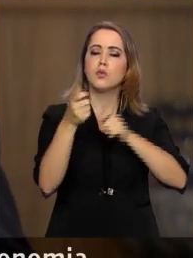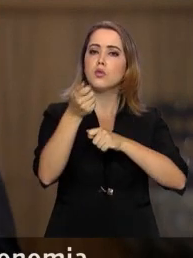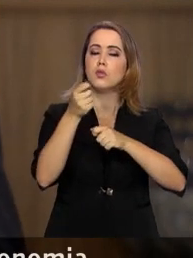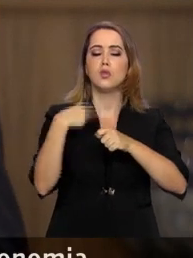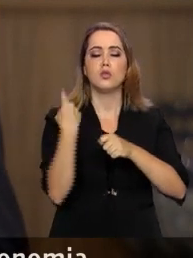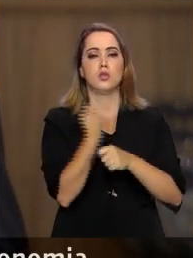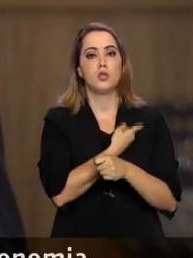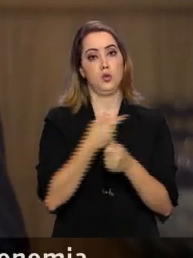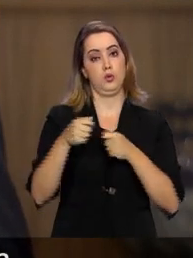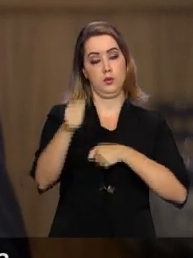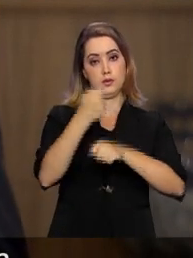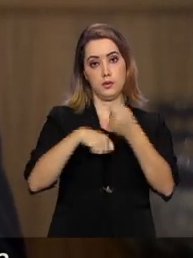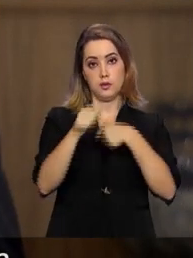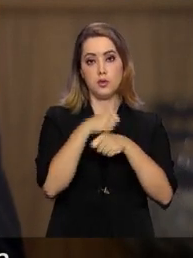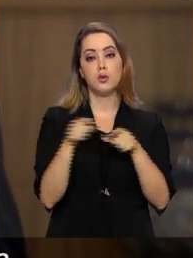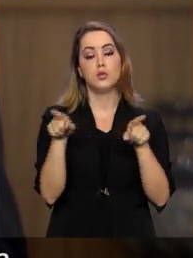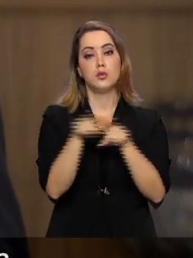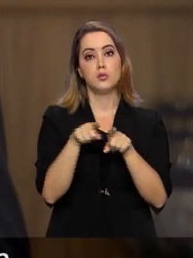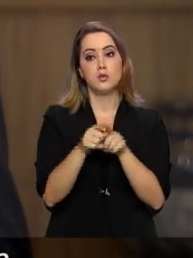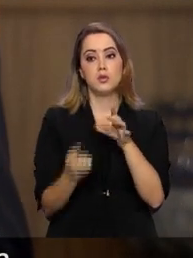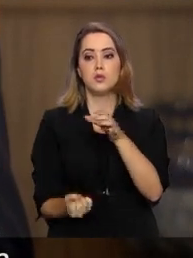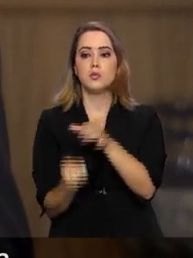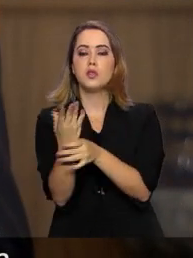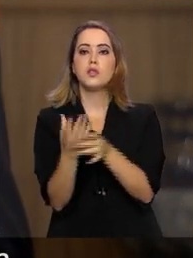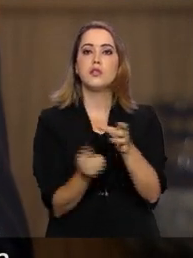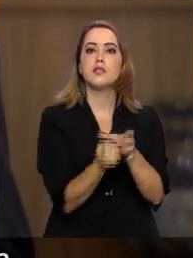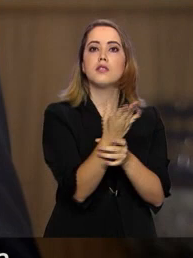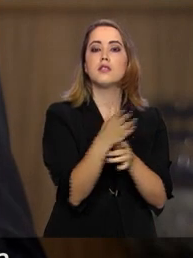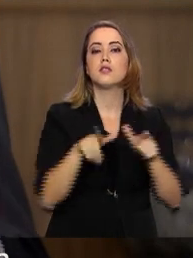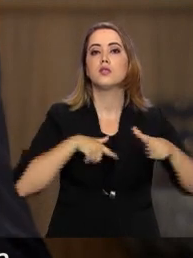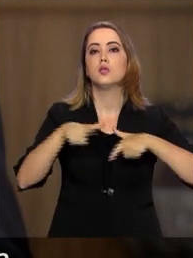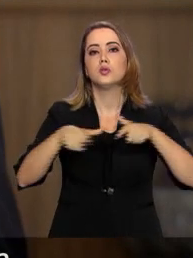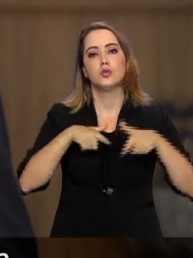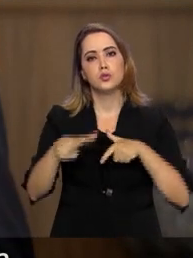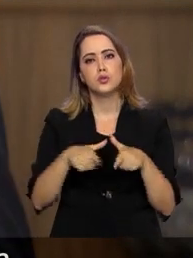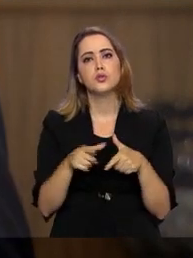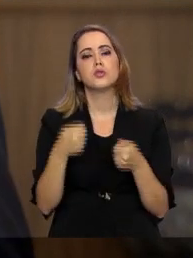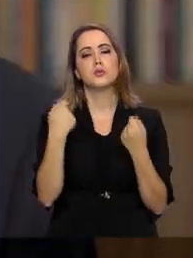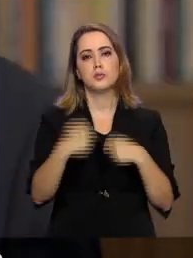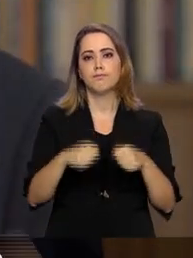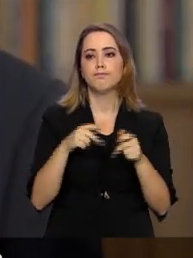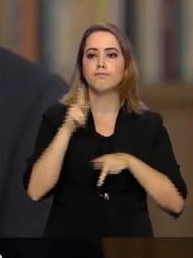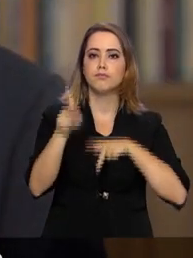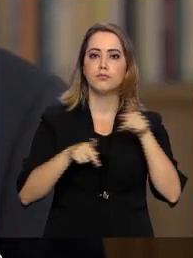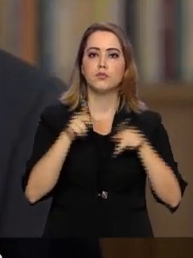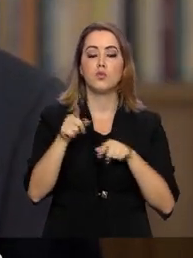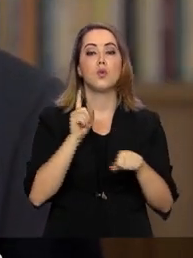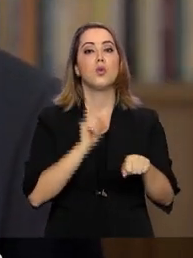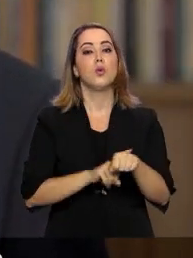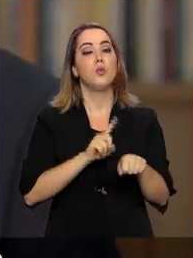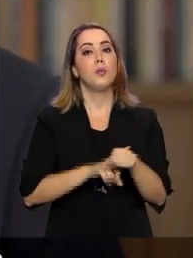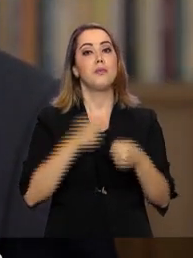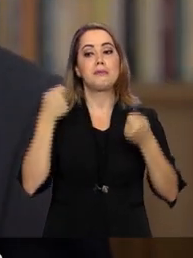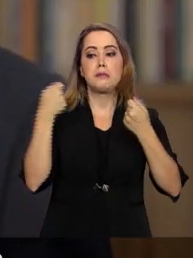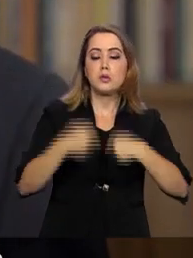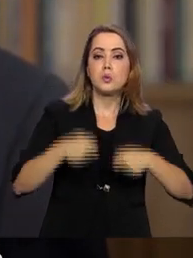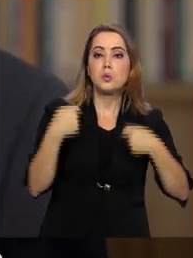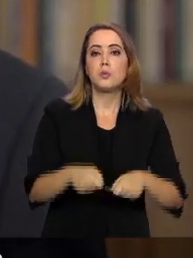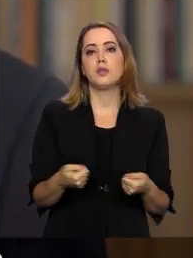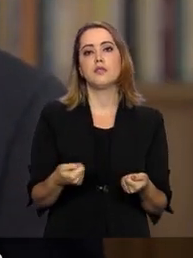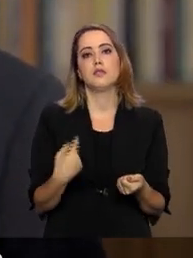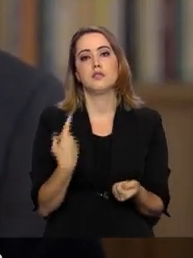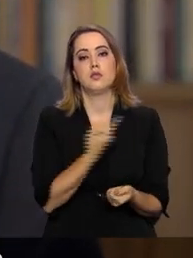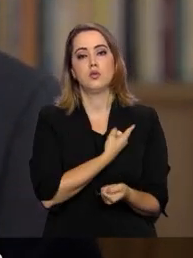de nossa economia e para a criação de empregos que nosso povo precisa. O momento exige de todos